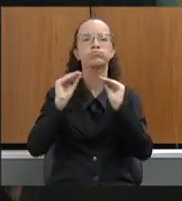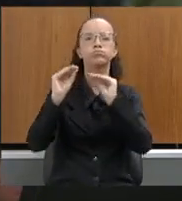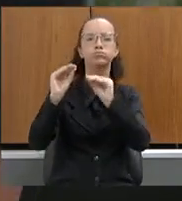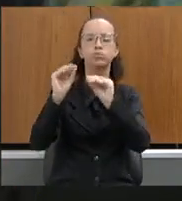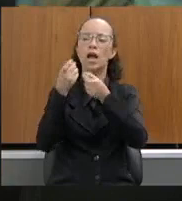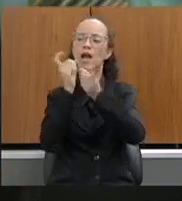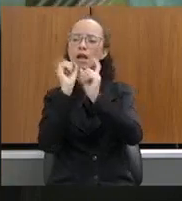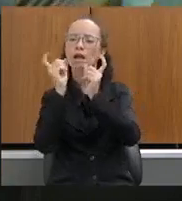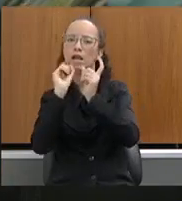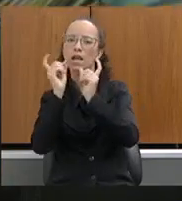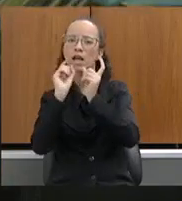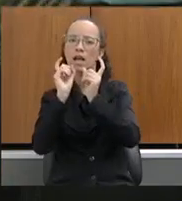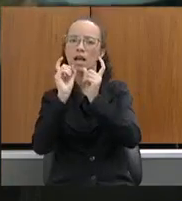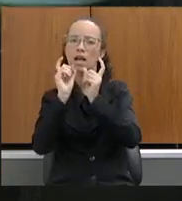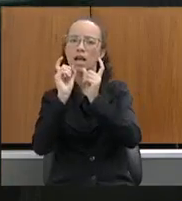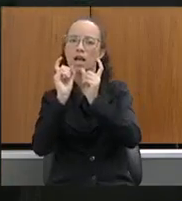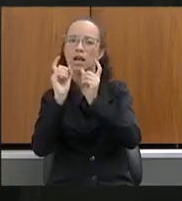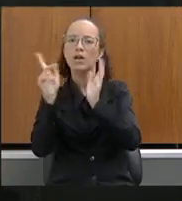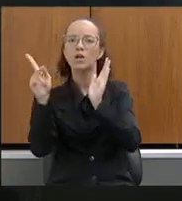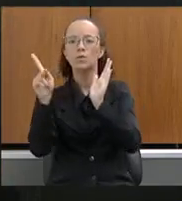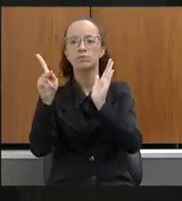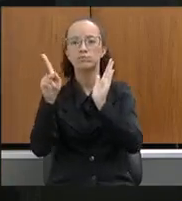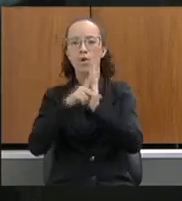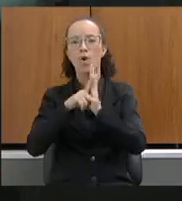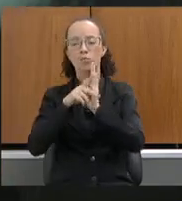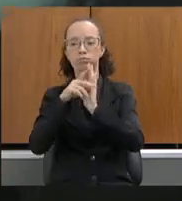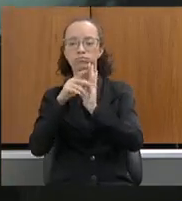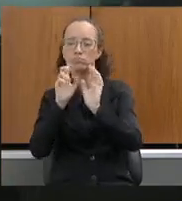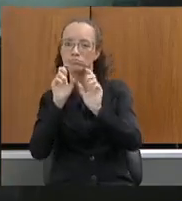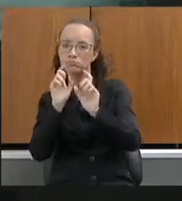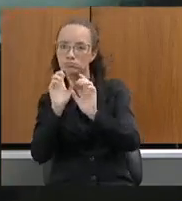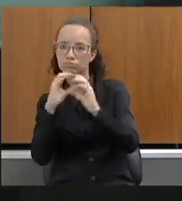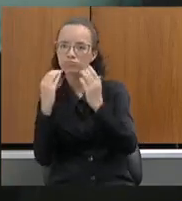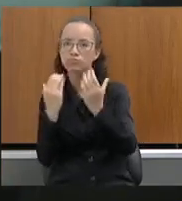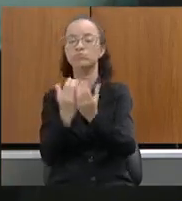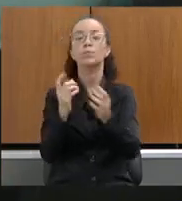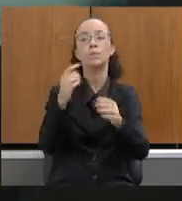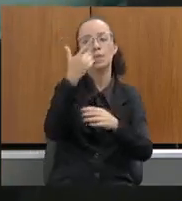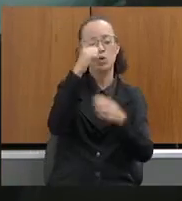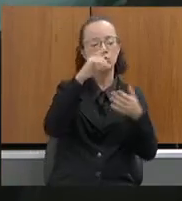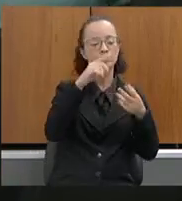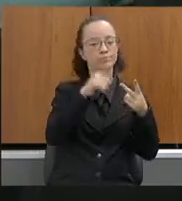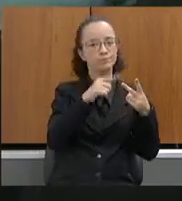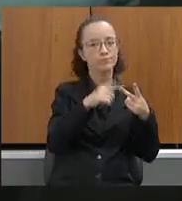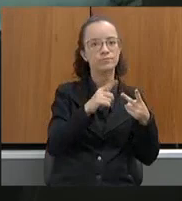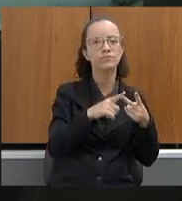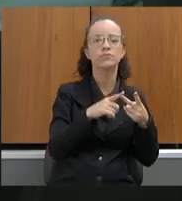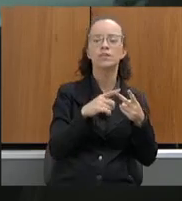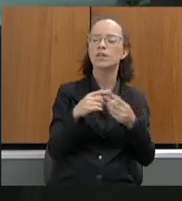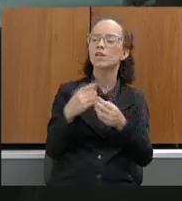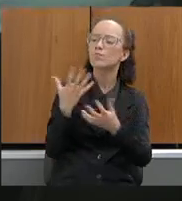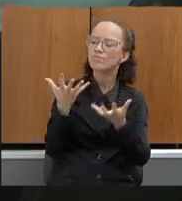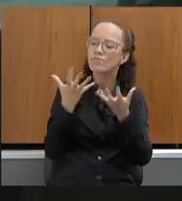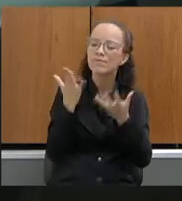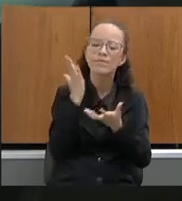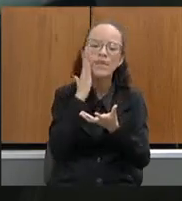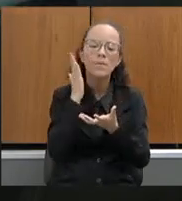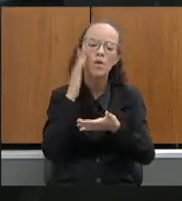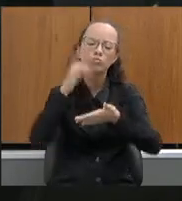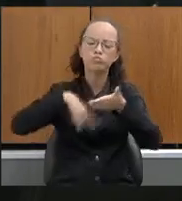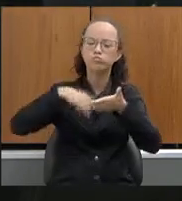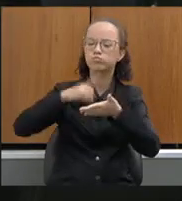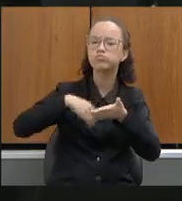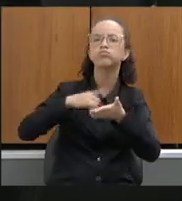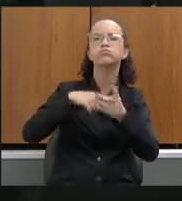reunião ordinária da Câmara de Biodiversidade. Outro requerimento, pedindo informações sobre motivação e a fundamentação para que os documentos e